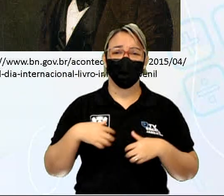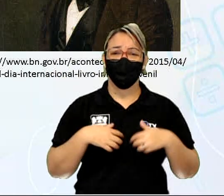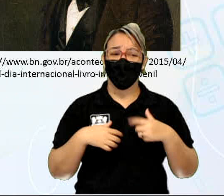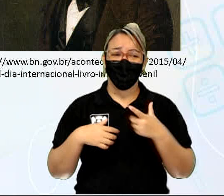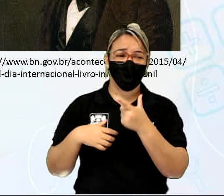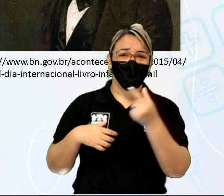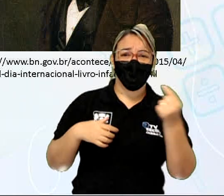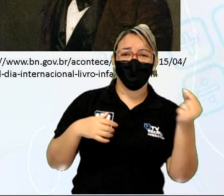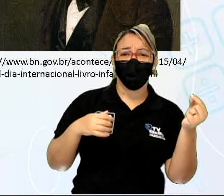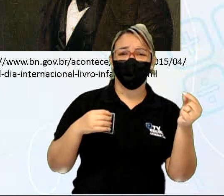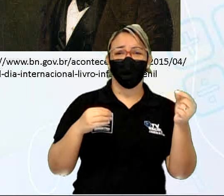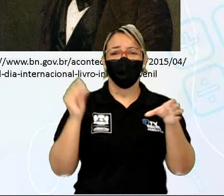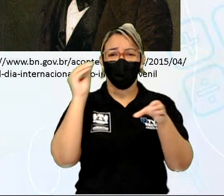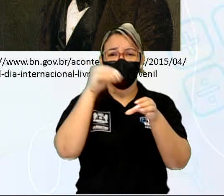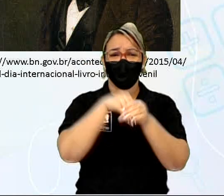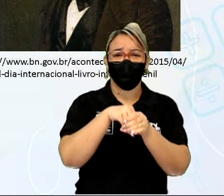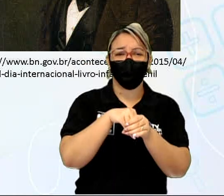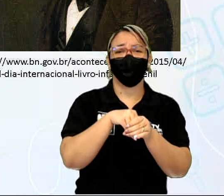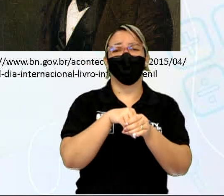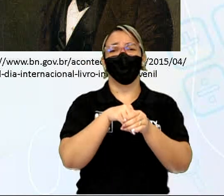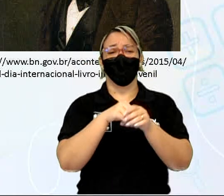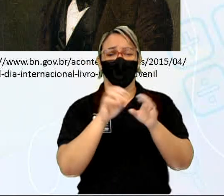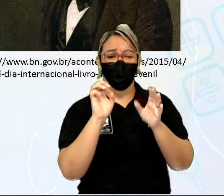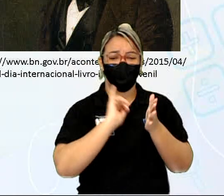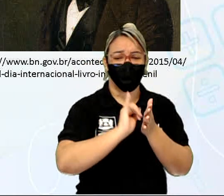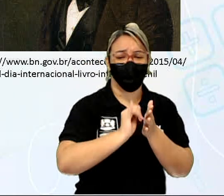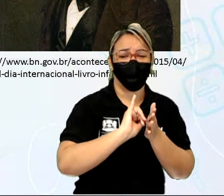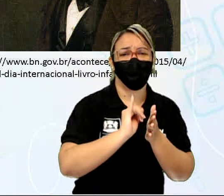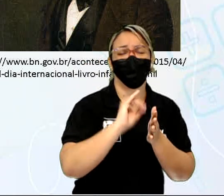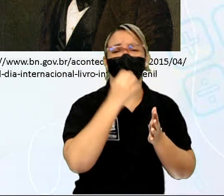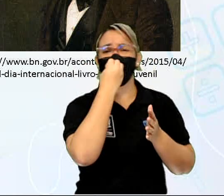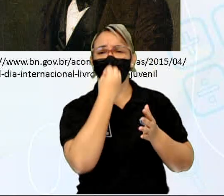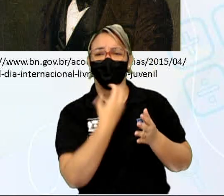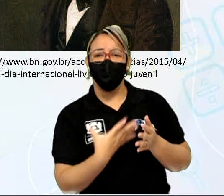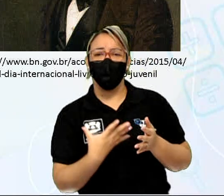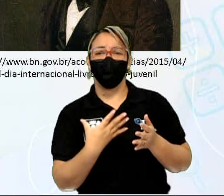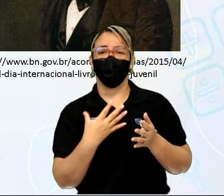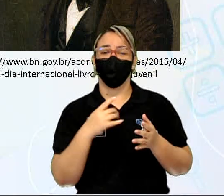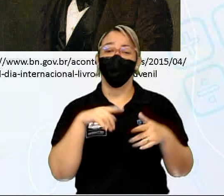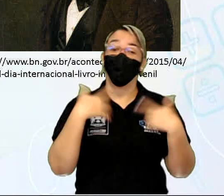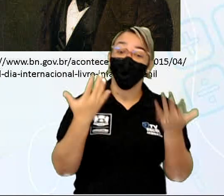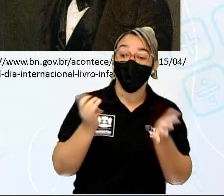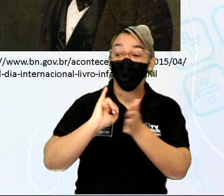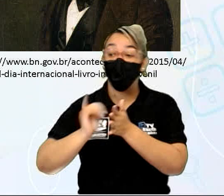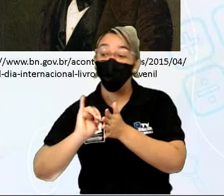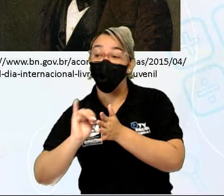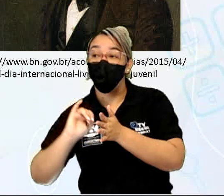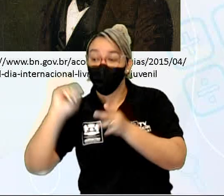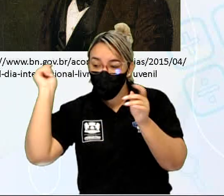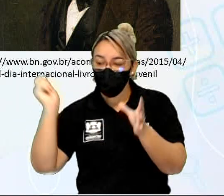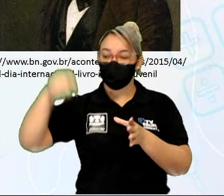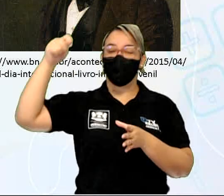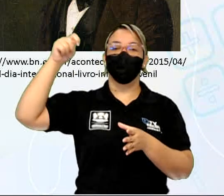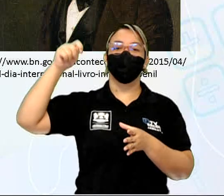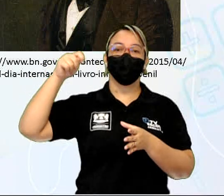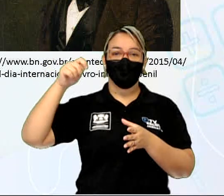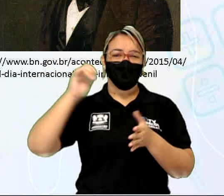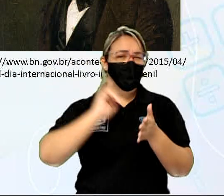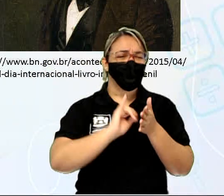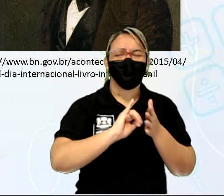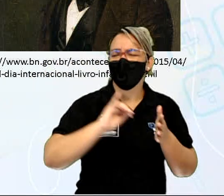um pouco do padrão dos contos maravilhosos e dos contos de fada. Mas é um texto, é uma narrativa